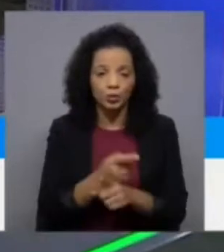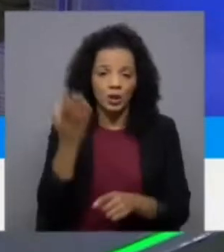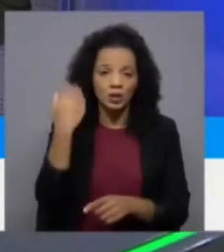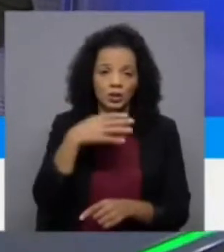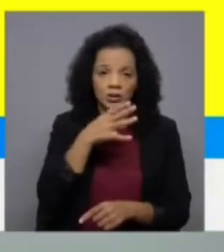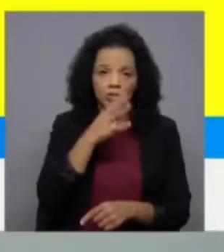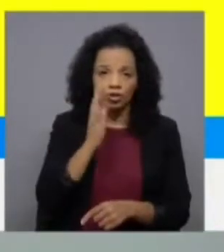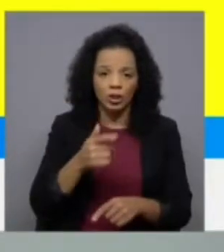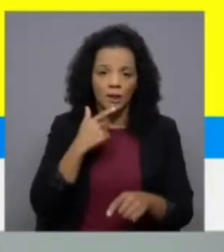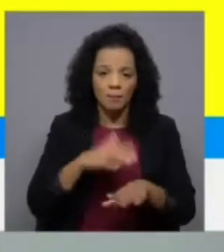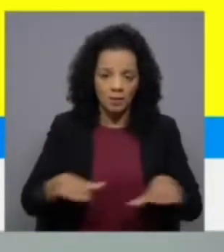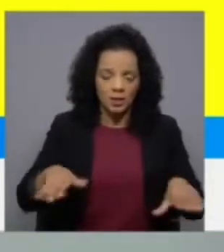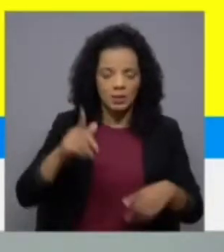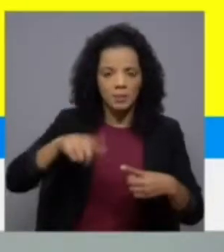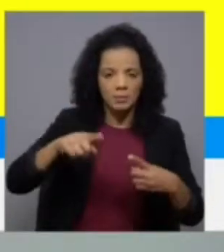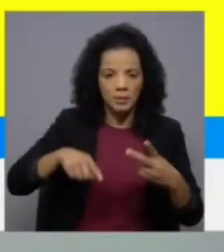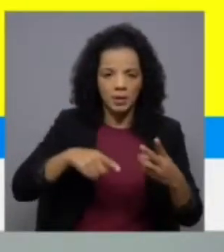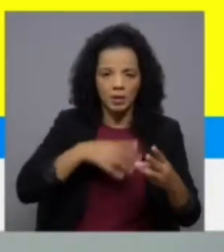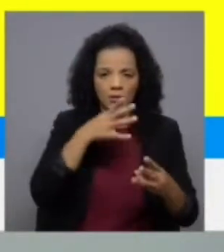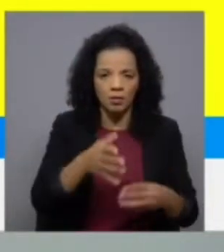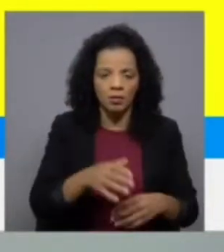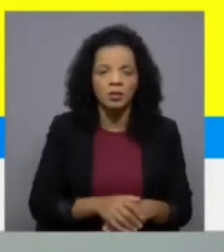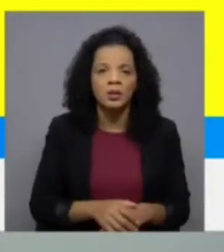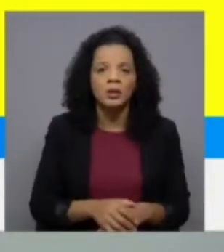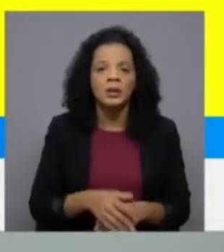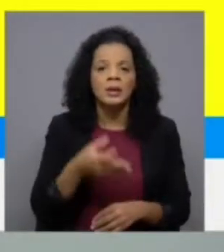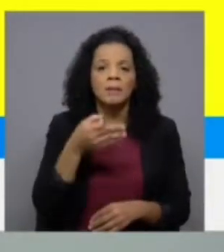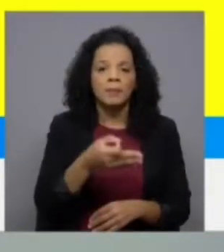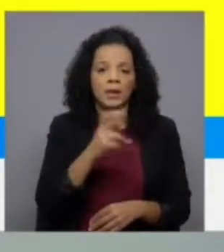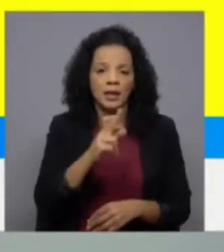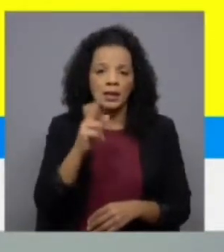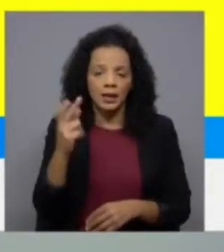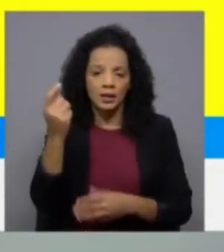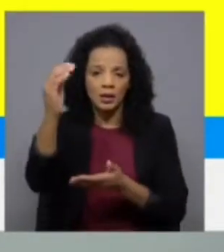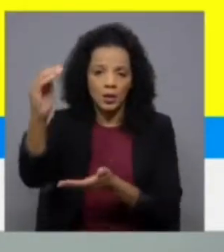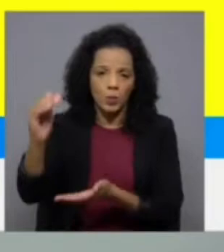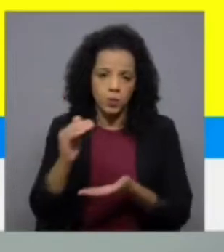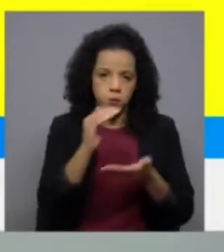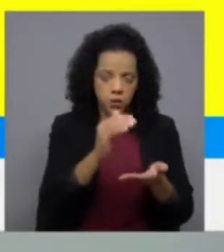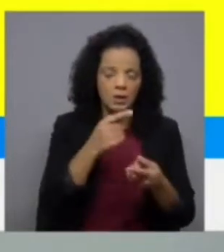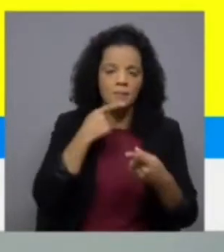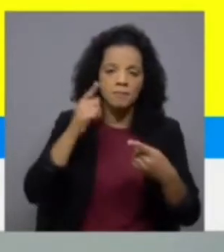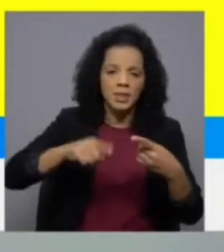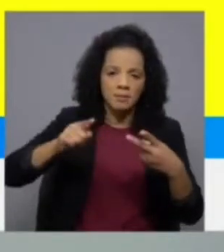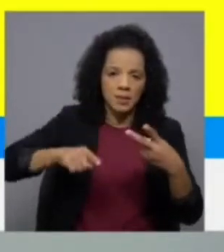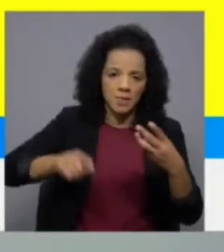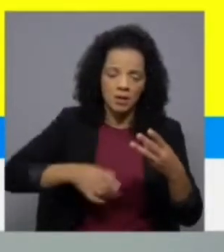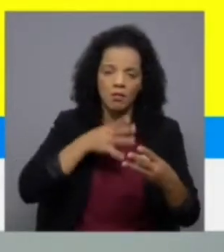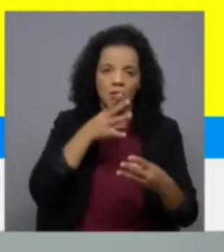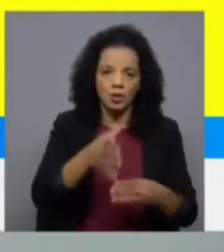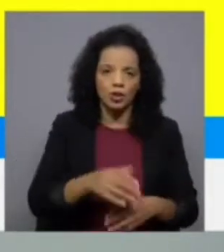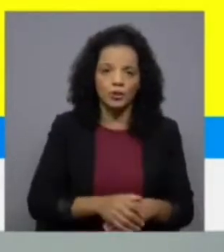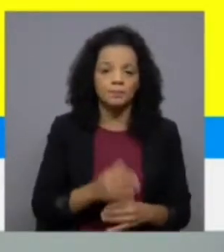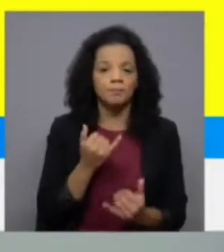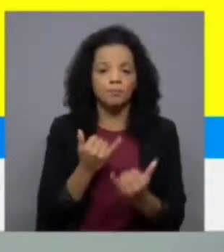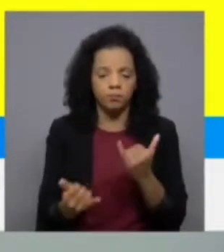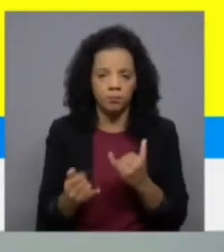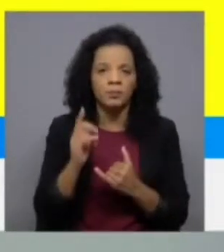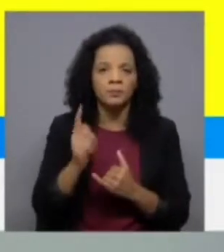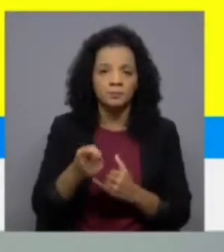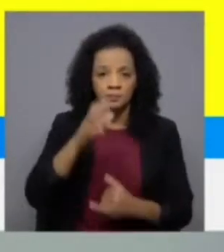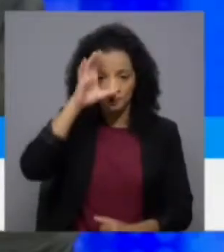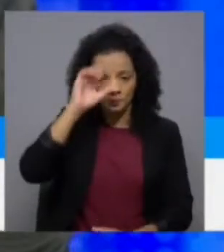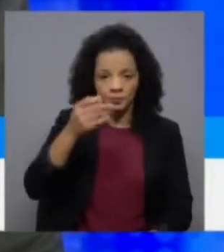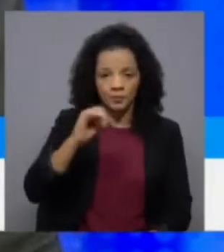aqui nesta mesa já o disse várias vezes vem aí as verbas do PRR e tem repetido que o perigo que será ter um